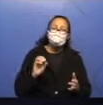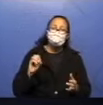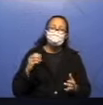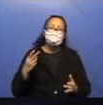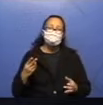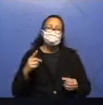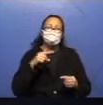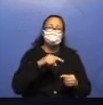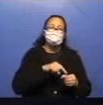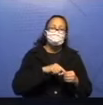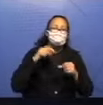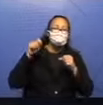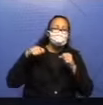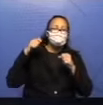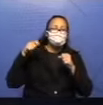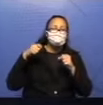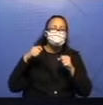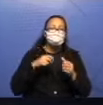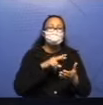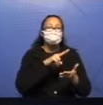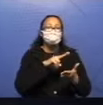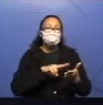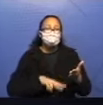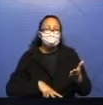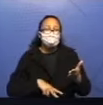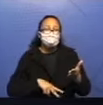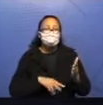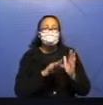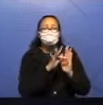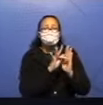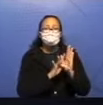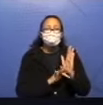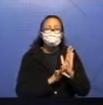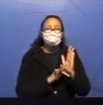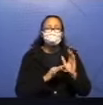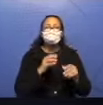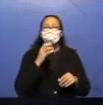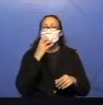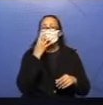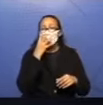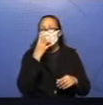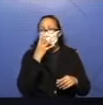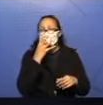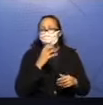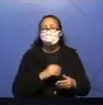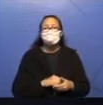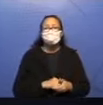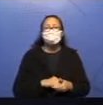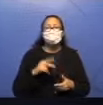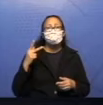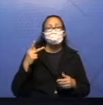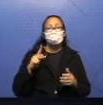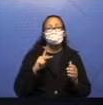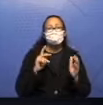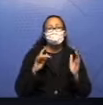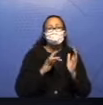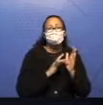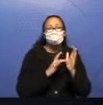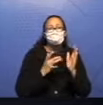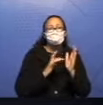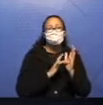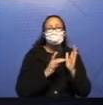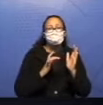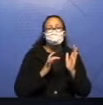Reler a fábula. O cão e seu reflexo. E fazer a reescrita dessa fábula. Tá certo? Lembrando que você pode usar ainda o